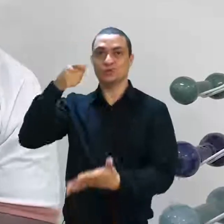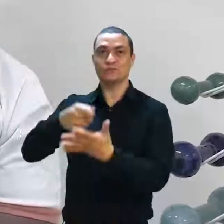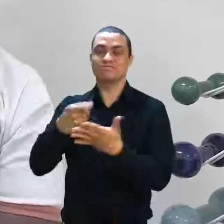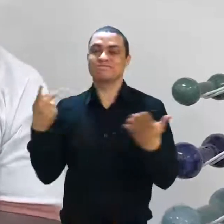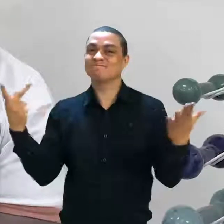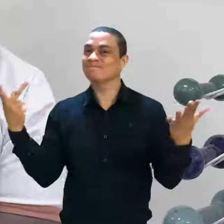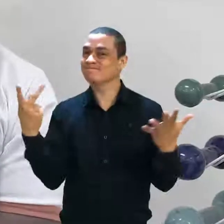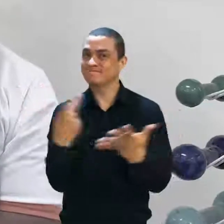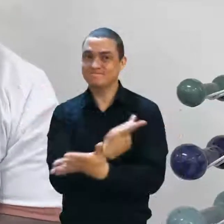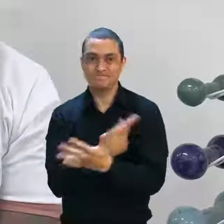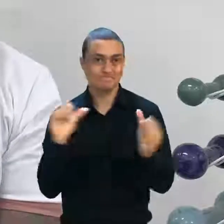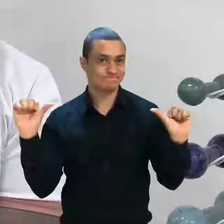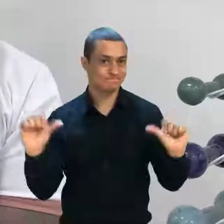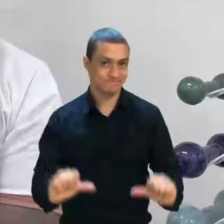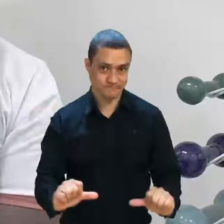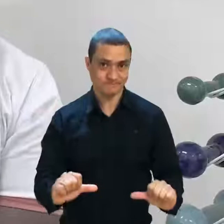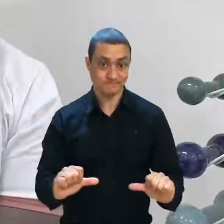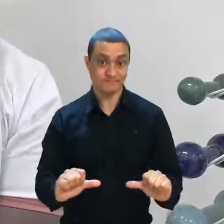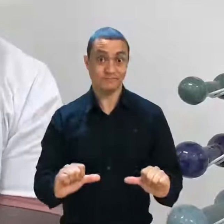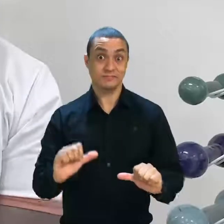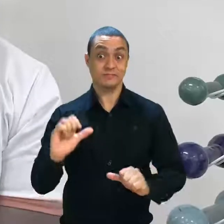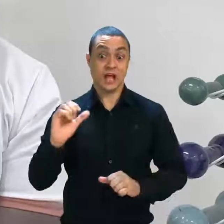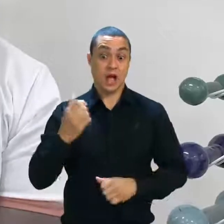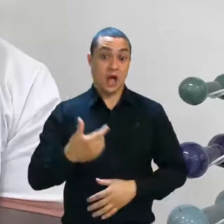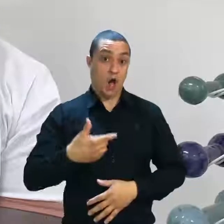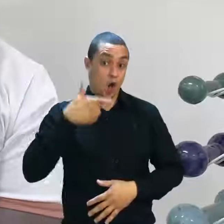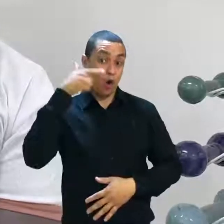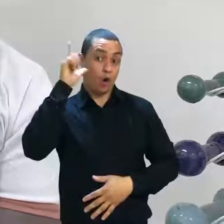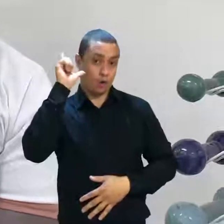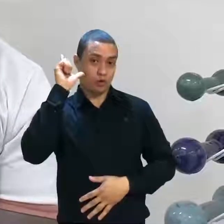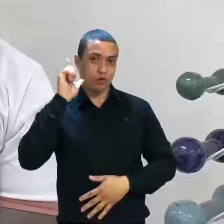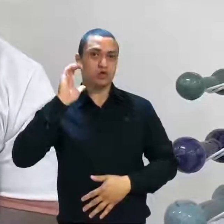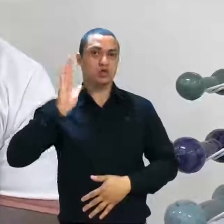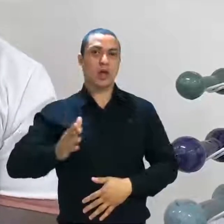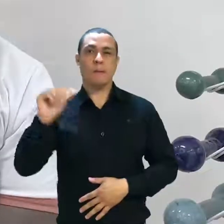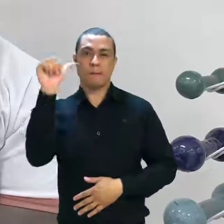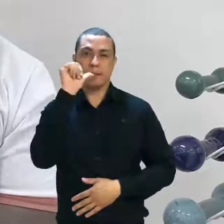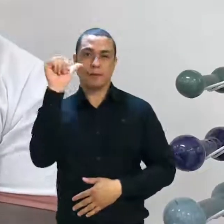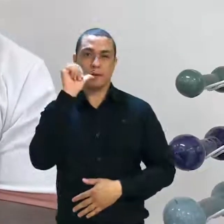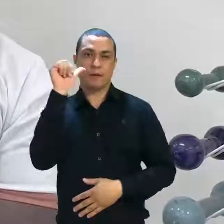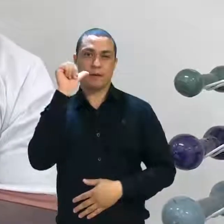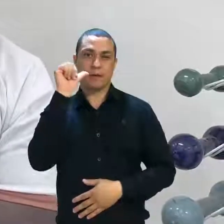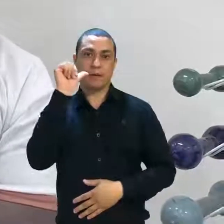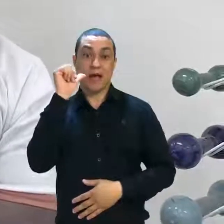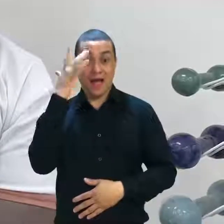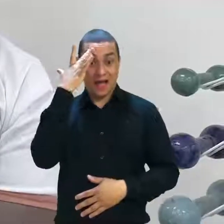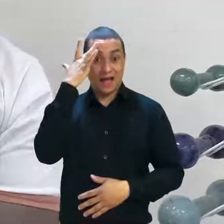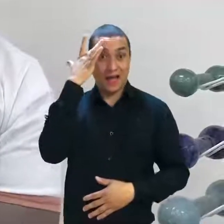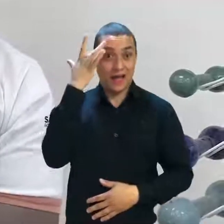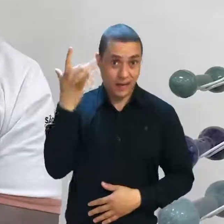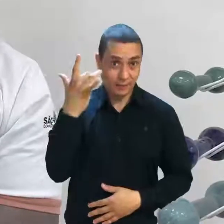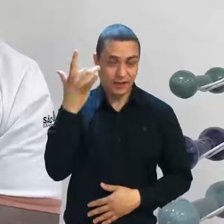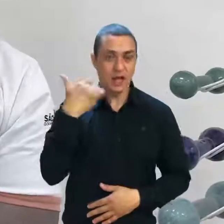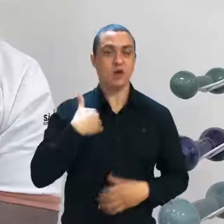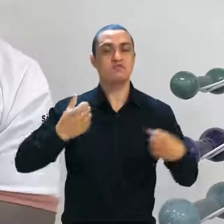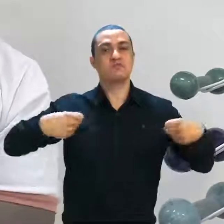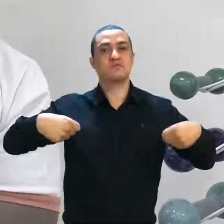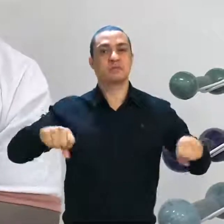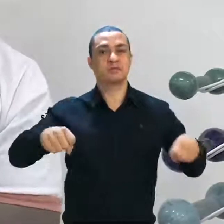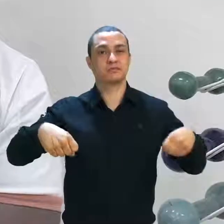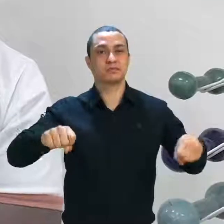inoportuna minha, no momento, onde antes eu tinha engenheiro bebida alcoólica e no dia seguinte fui